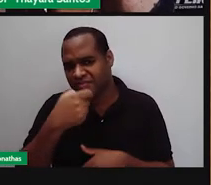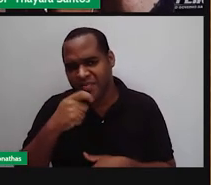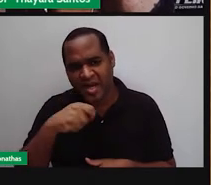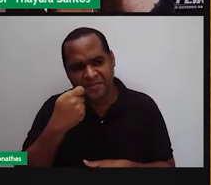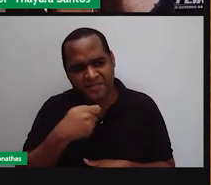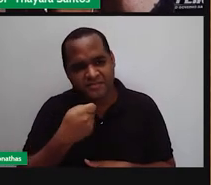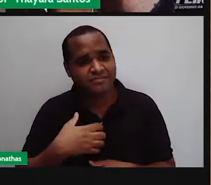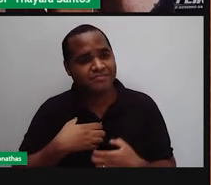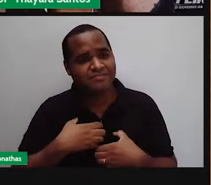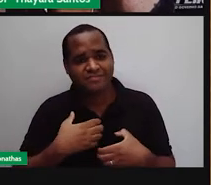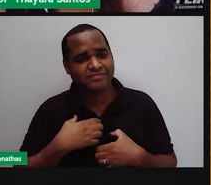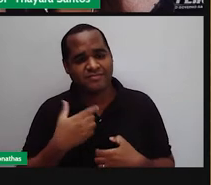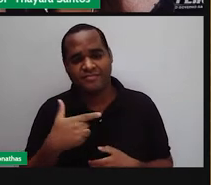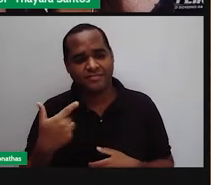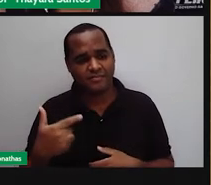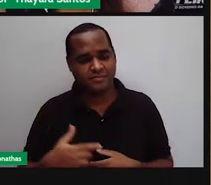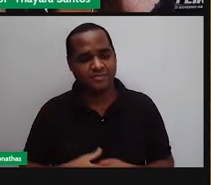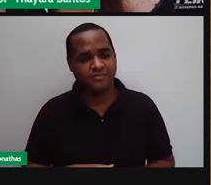Que interessante!